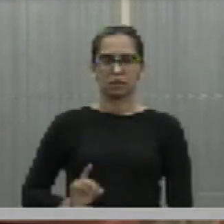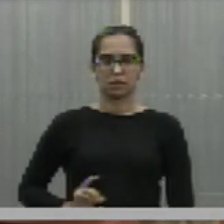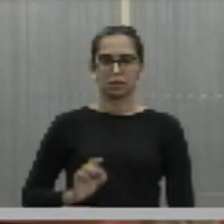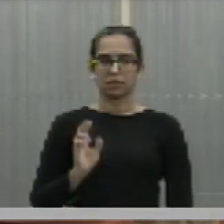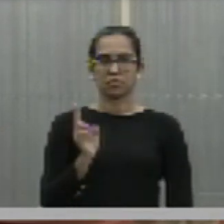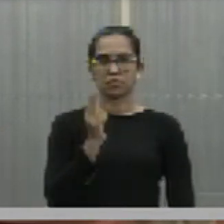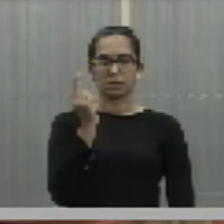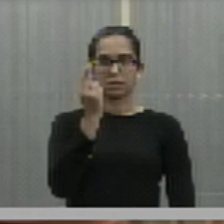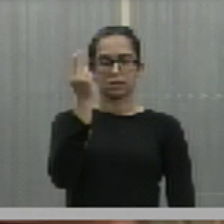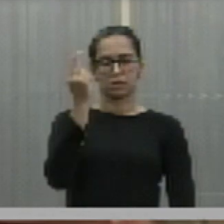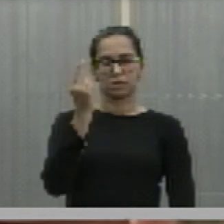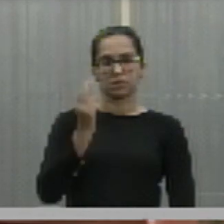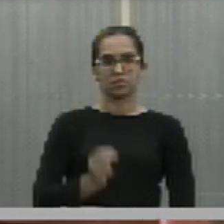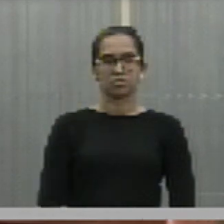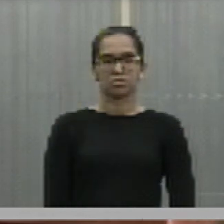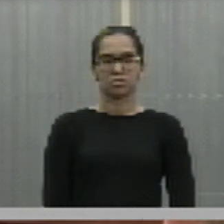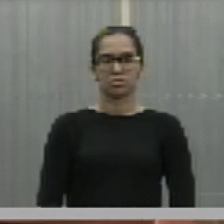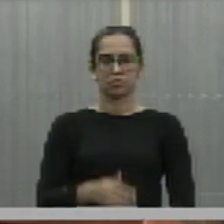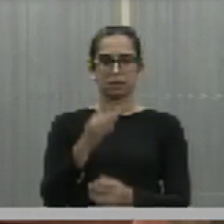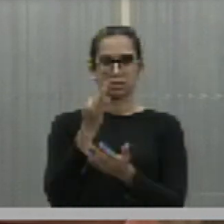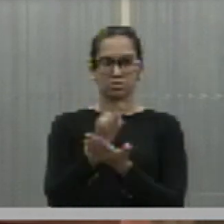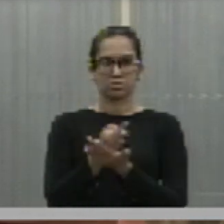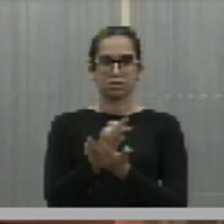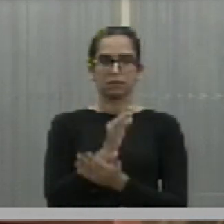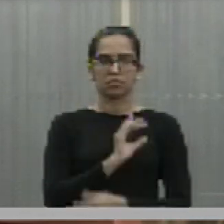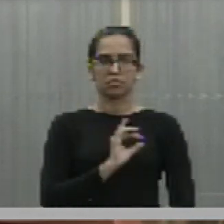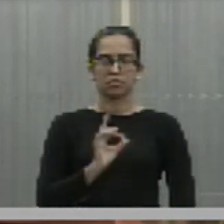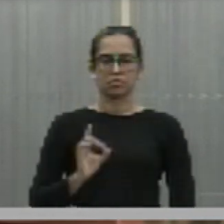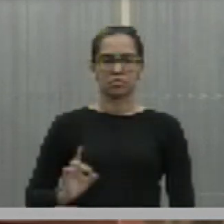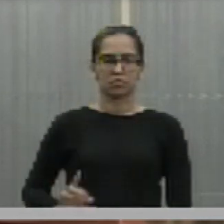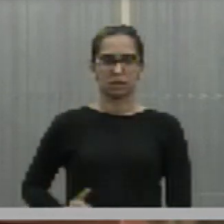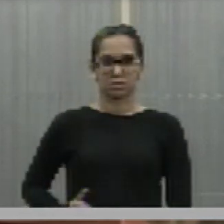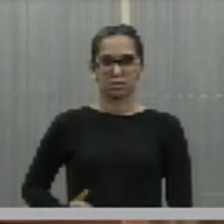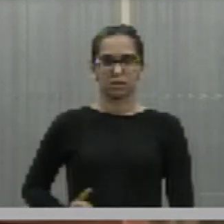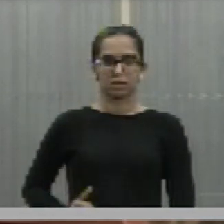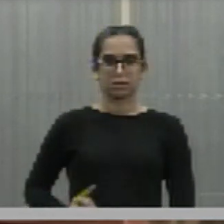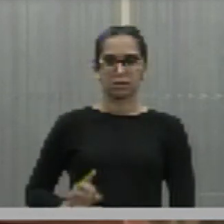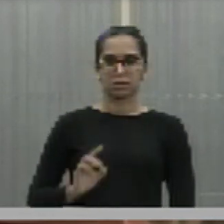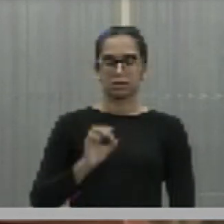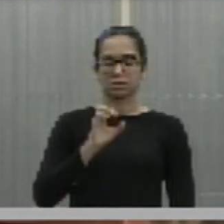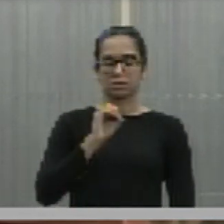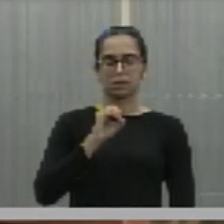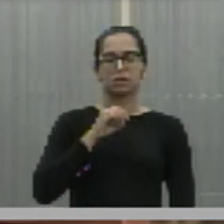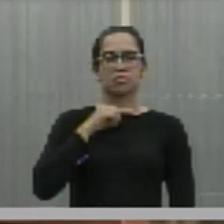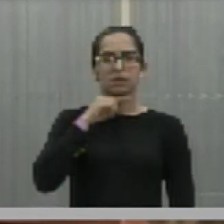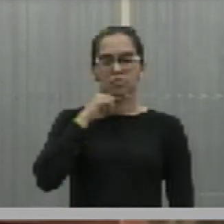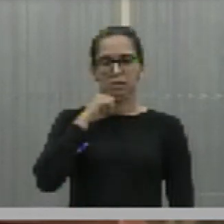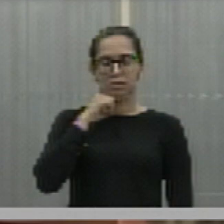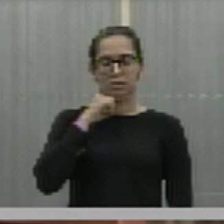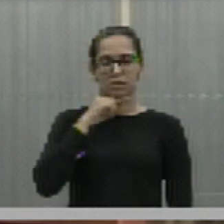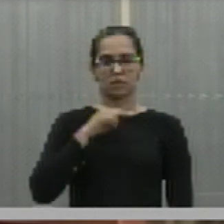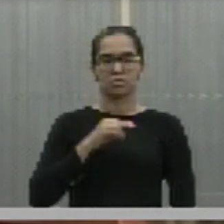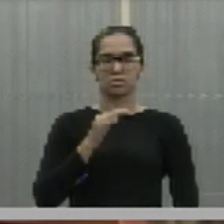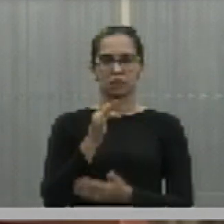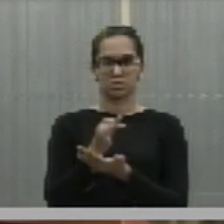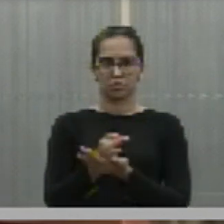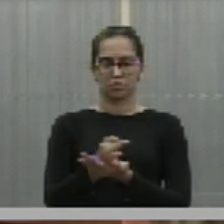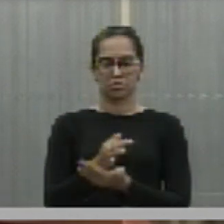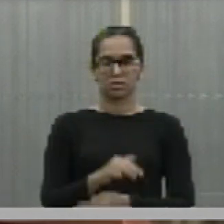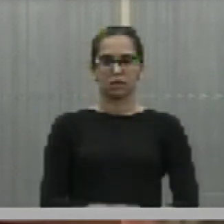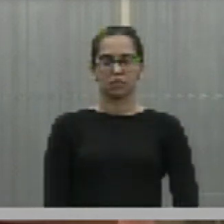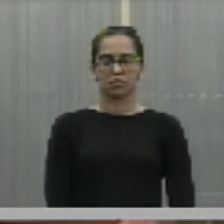Nerinho. Ausente. Ausente. Deputado Oliveira Neto. Ausente. Ausente.